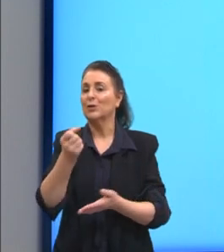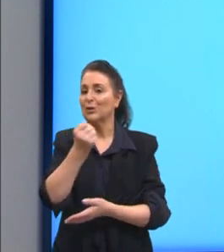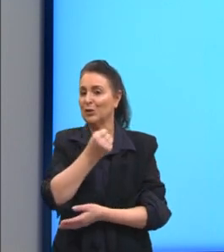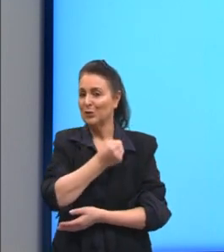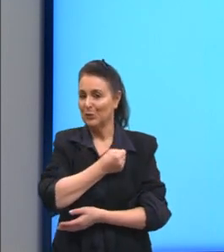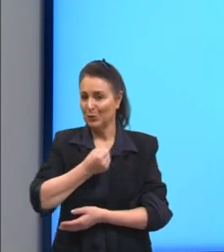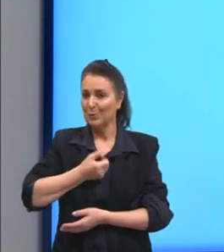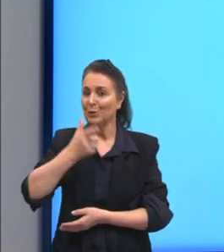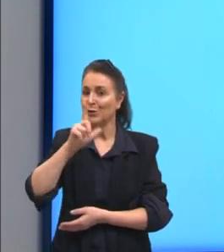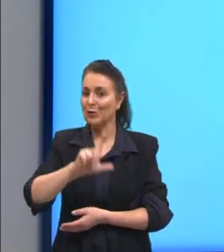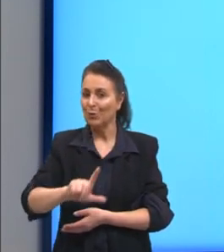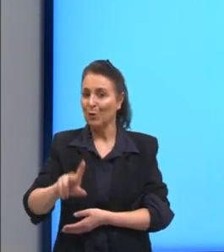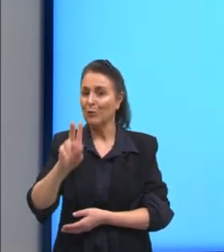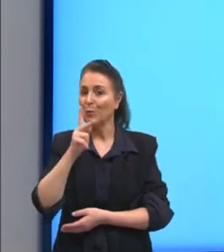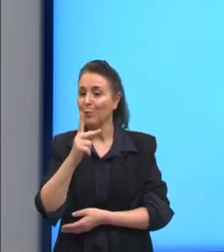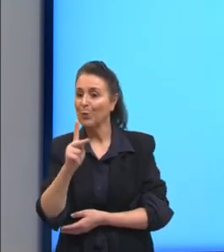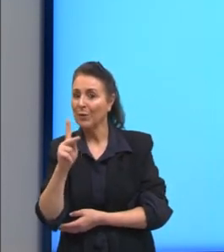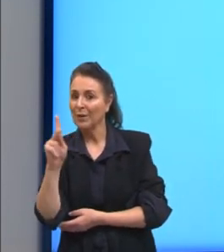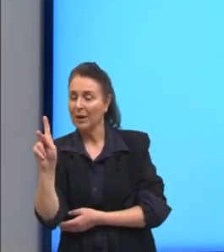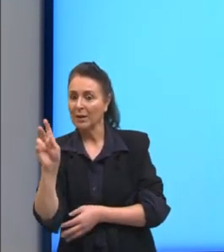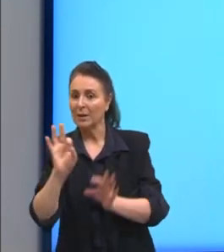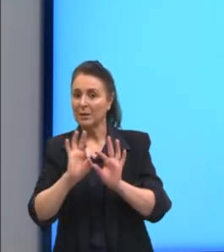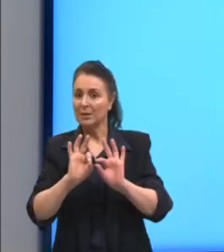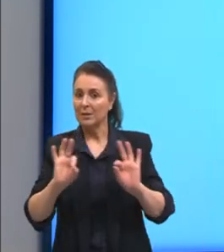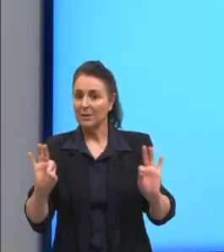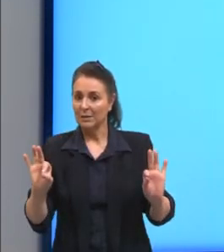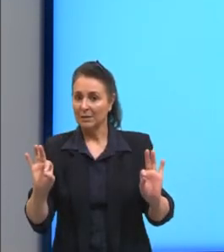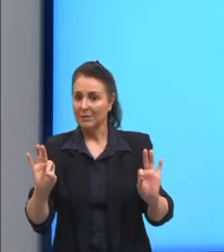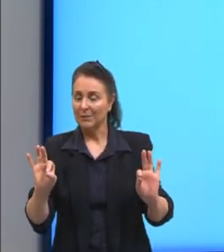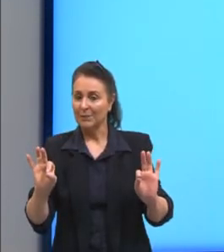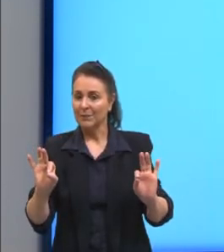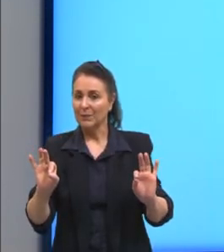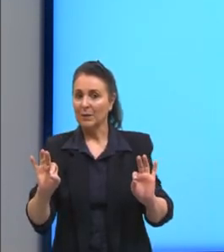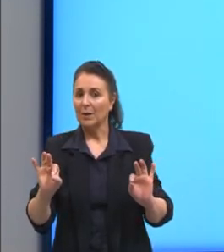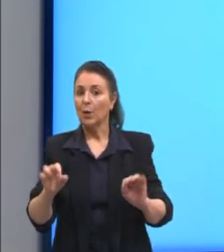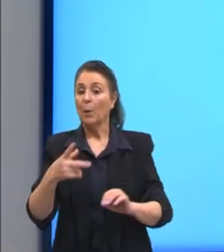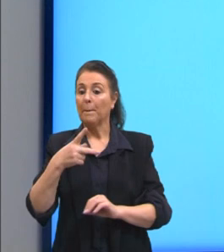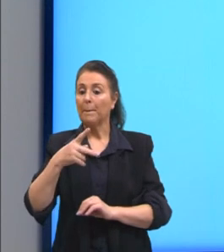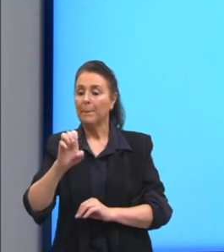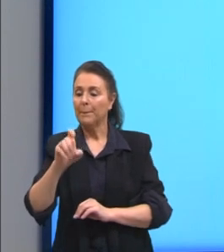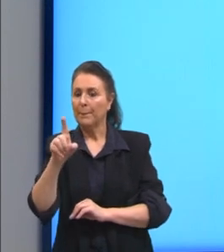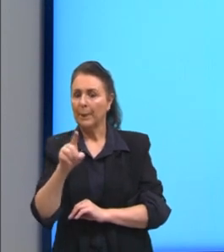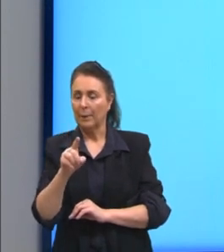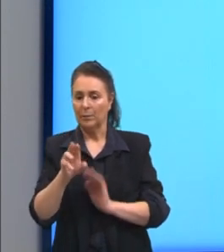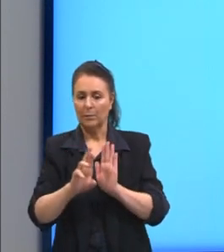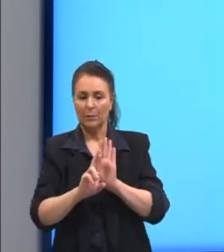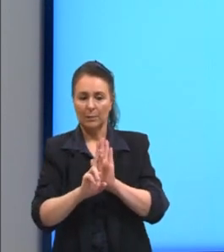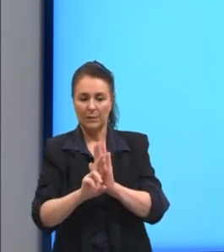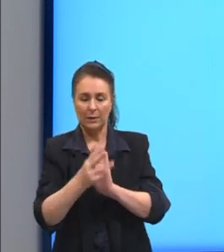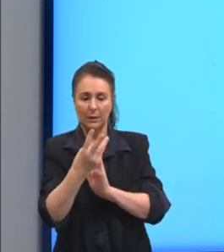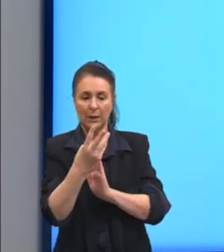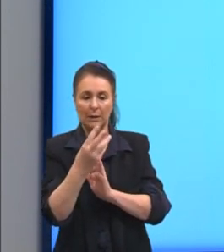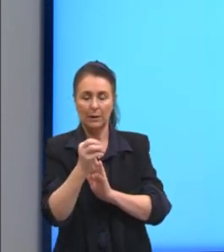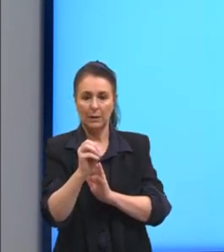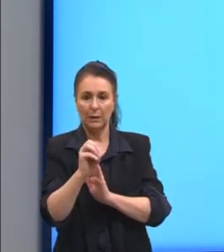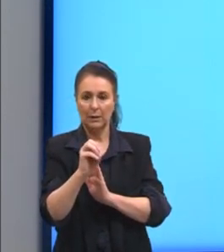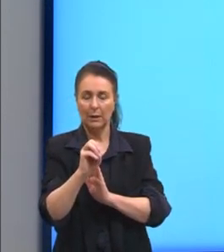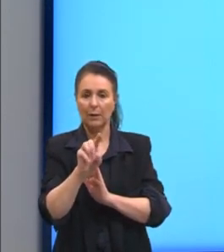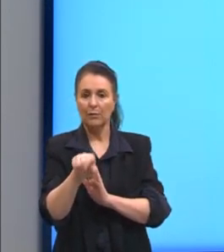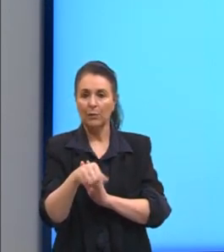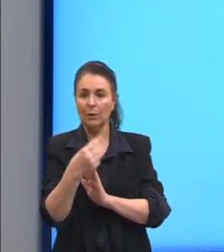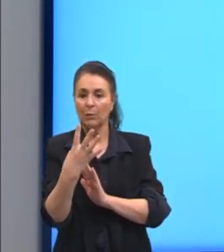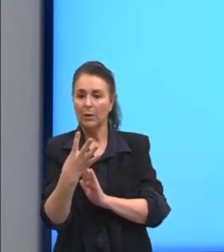polegada. Mas agora é simples. Nós temos que o pé, ele representa 30,48